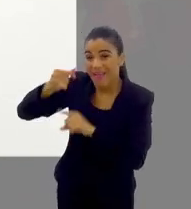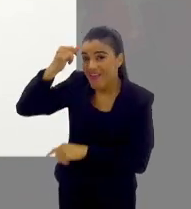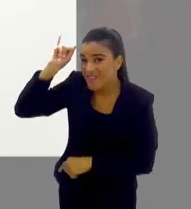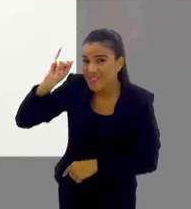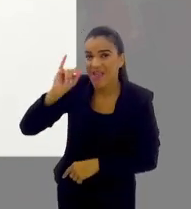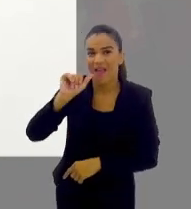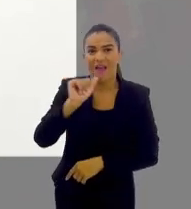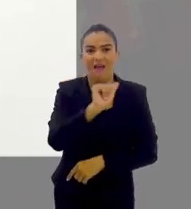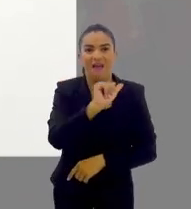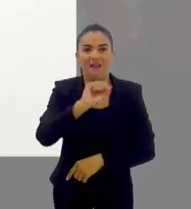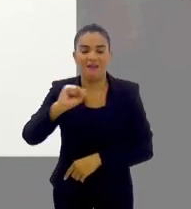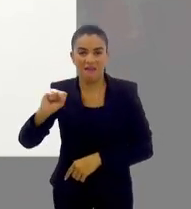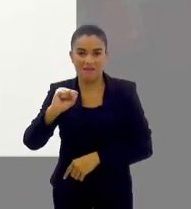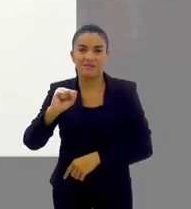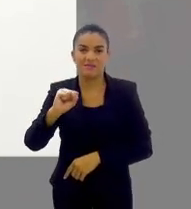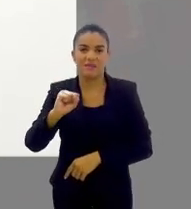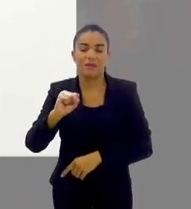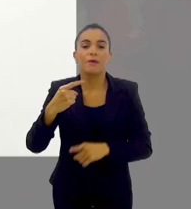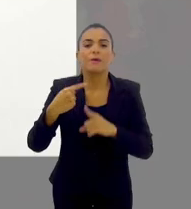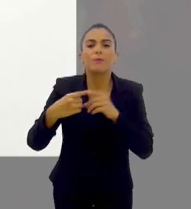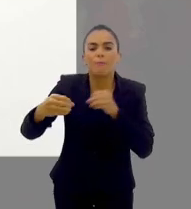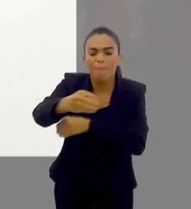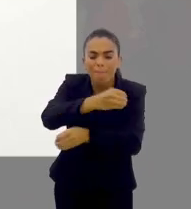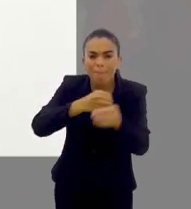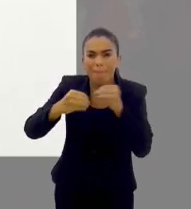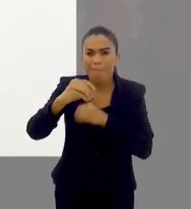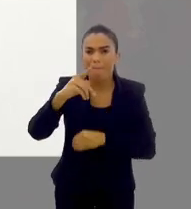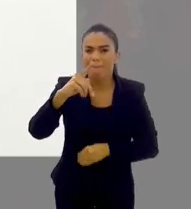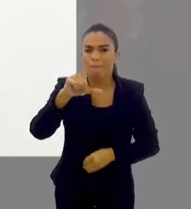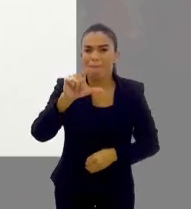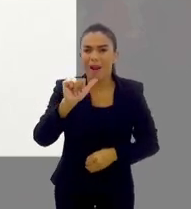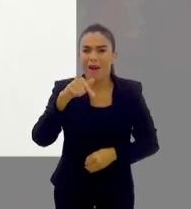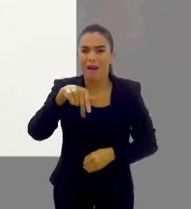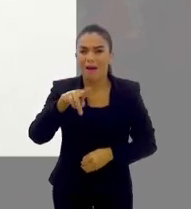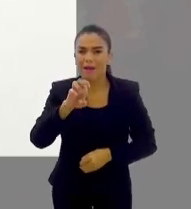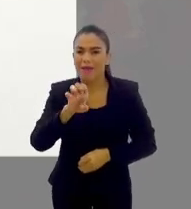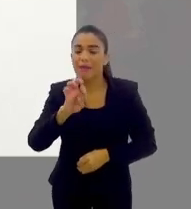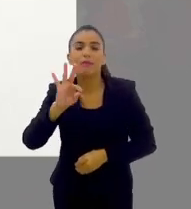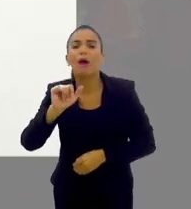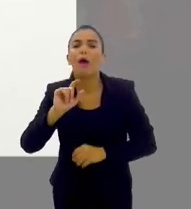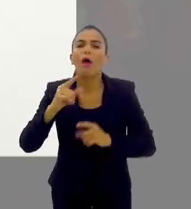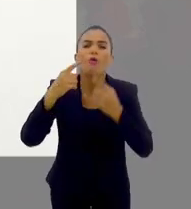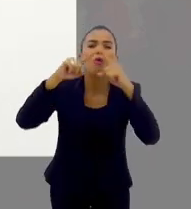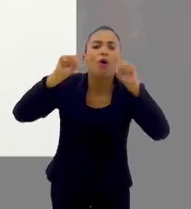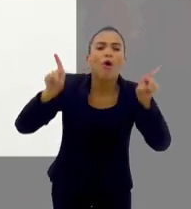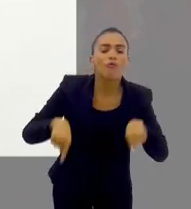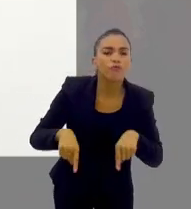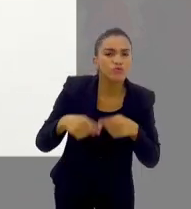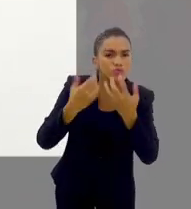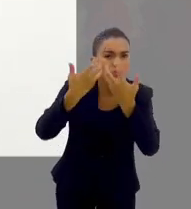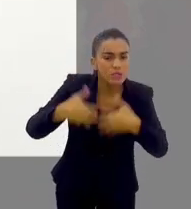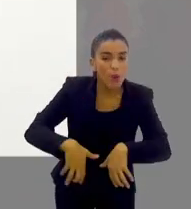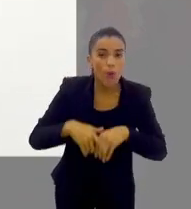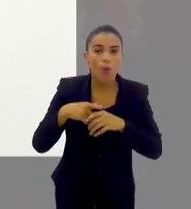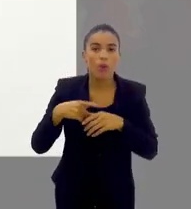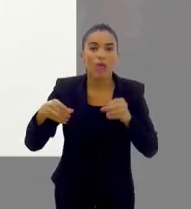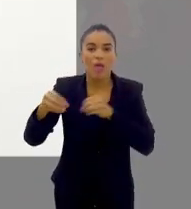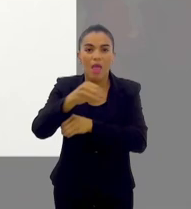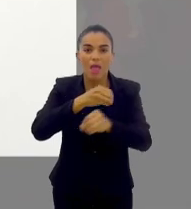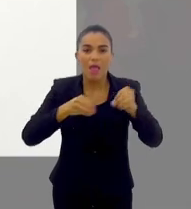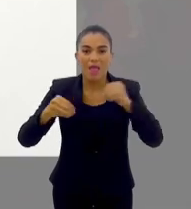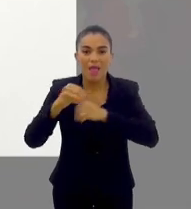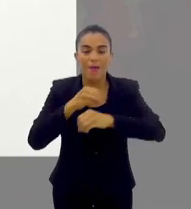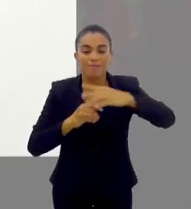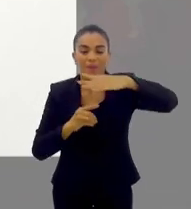promove uma antiagregação plaquetária. Plaquetas são as células do nosso sangue que servem para a função de